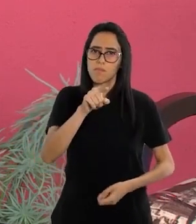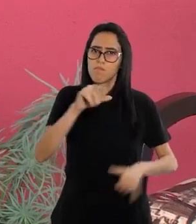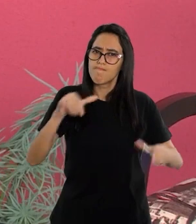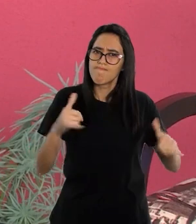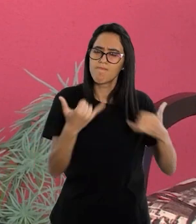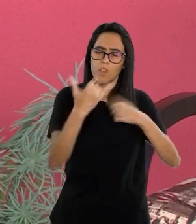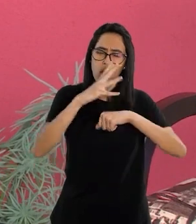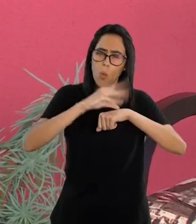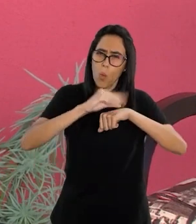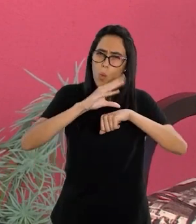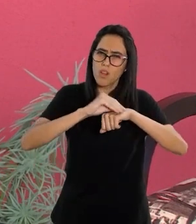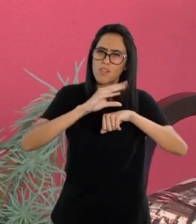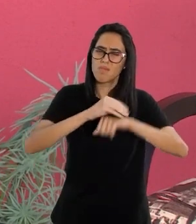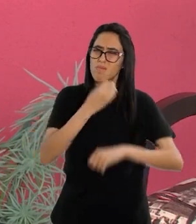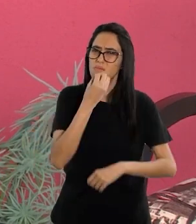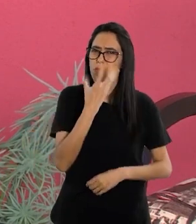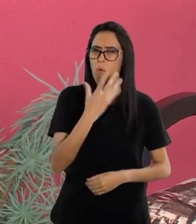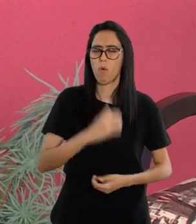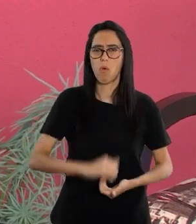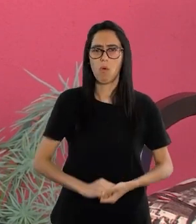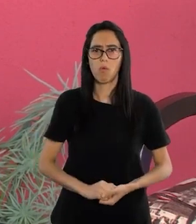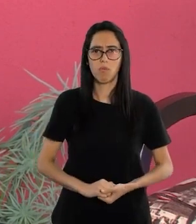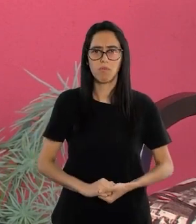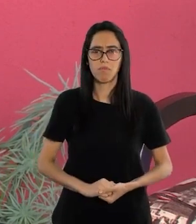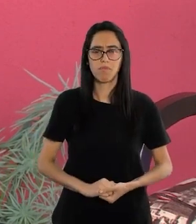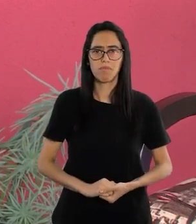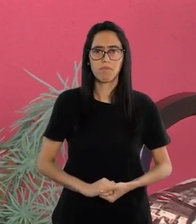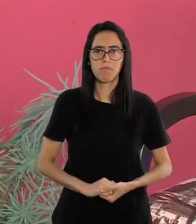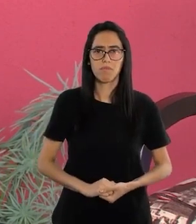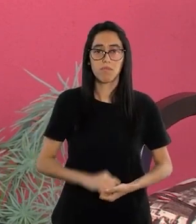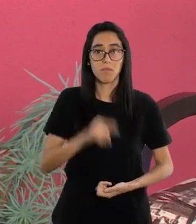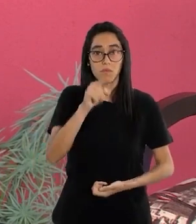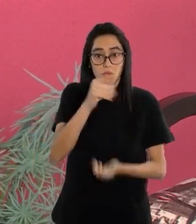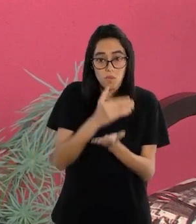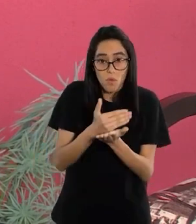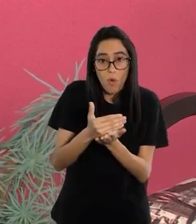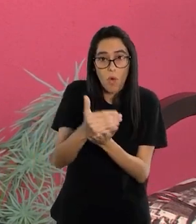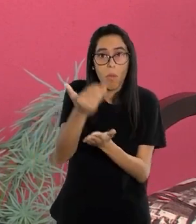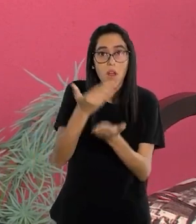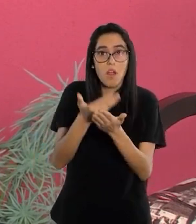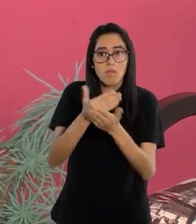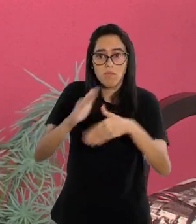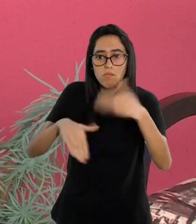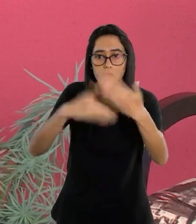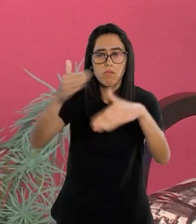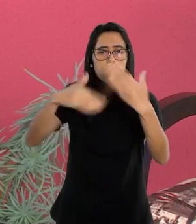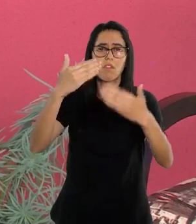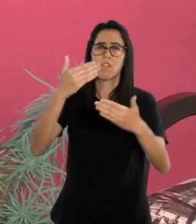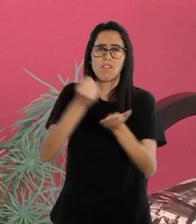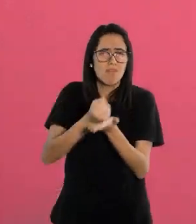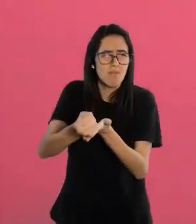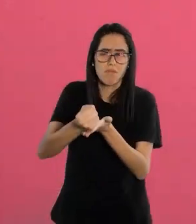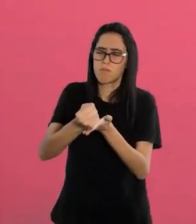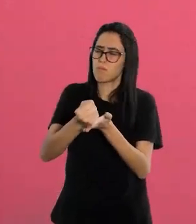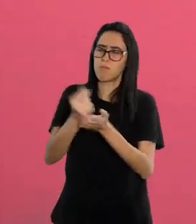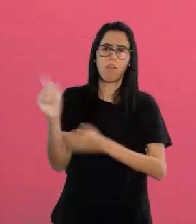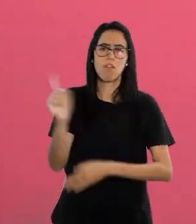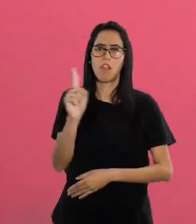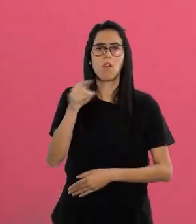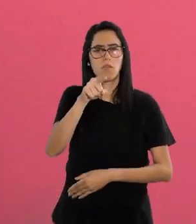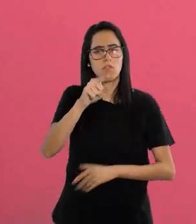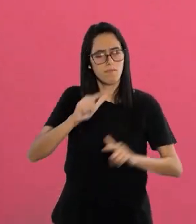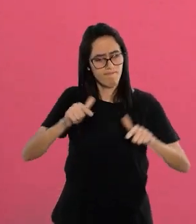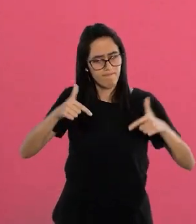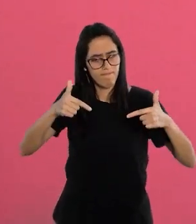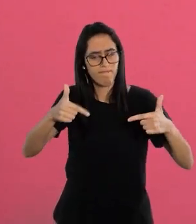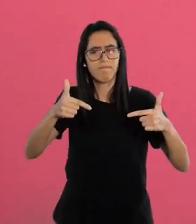mesmo esse conhecimento. A hora que começar a estudar vai ver que não é tarde. Vai em busca dos